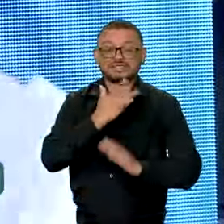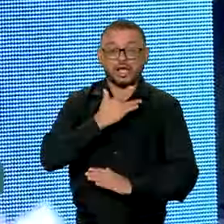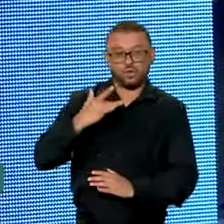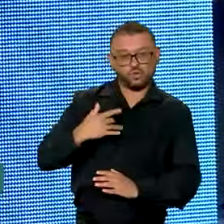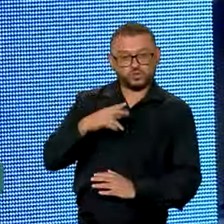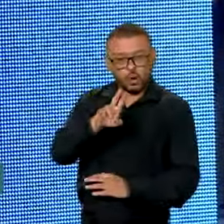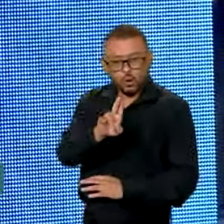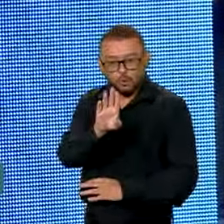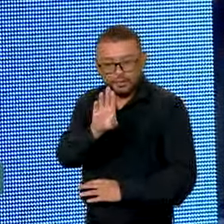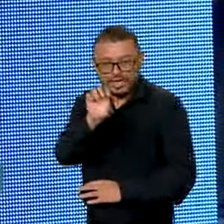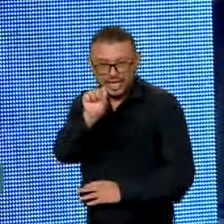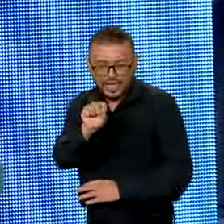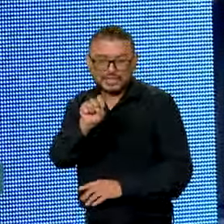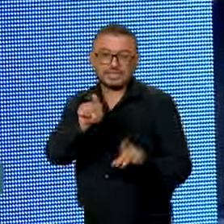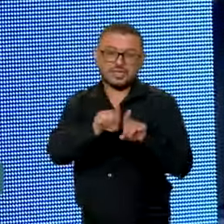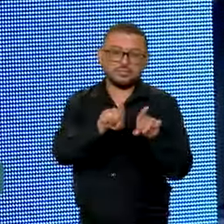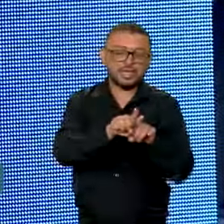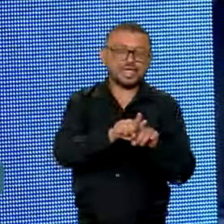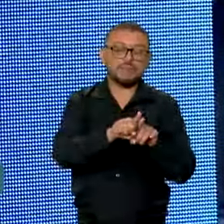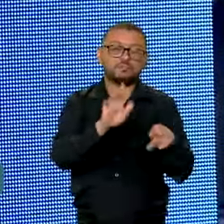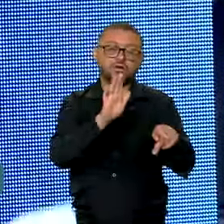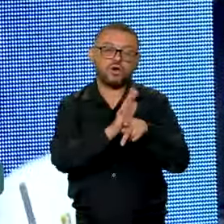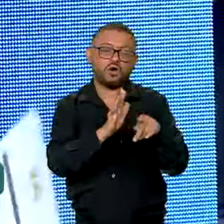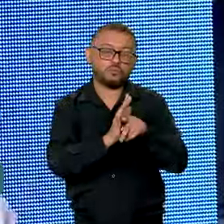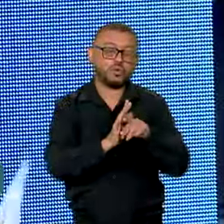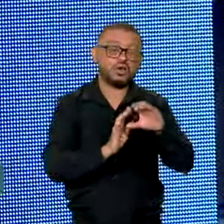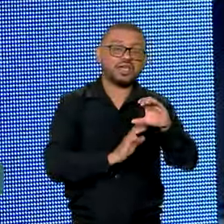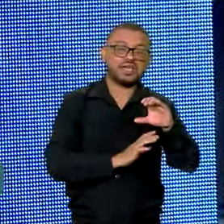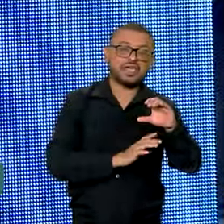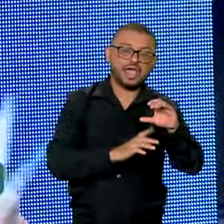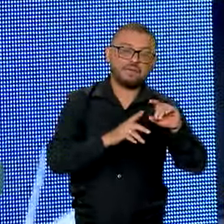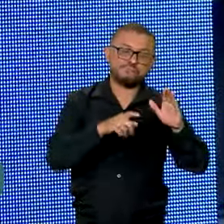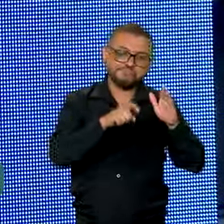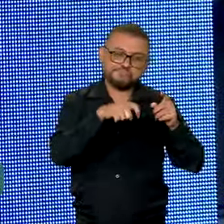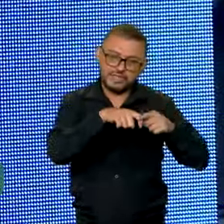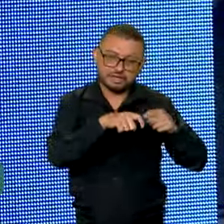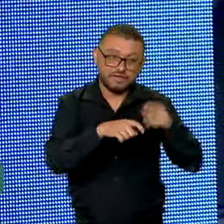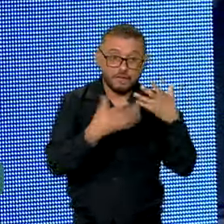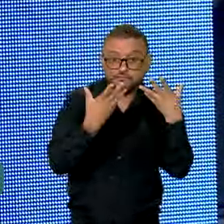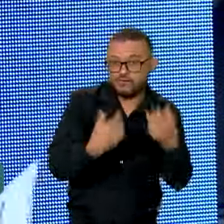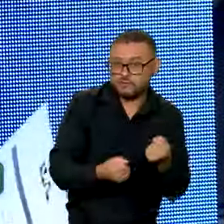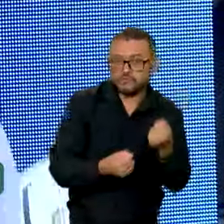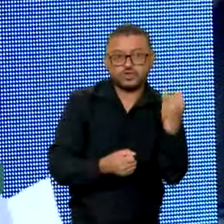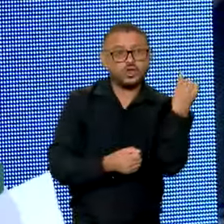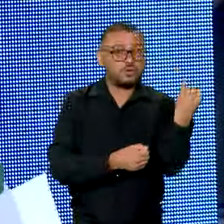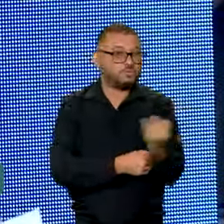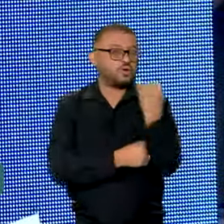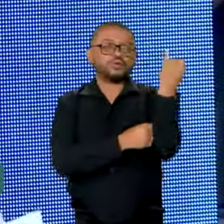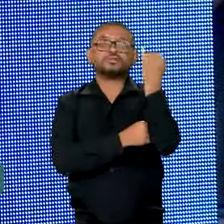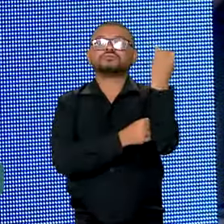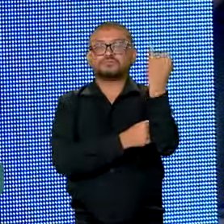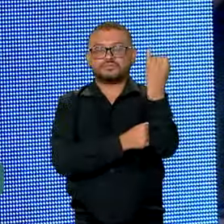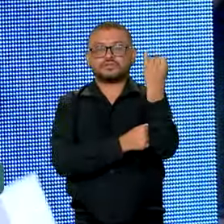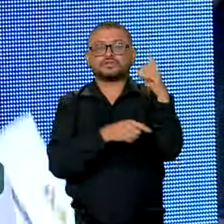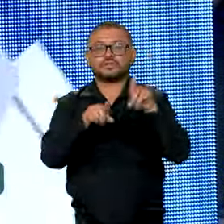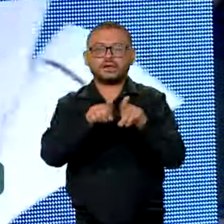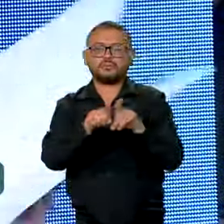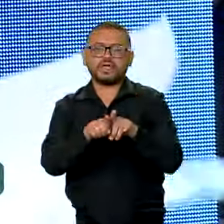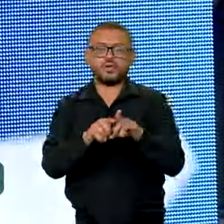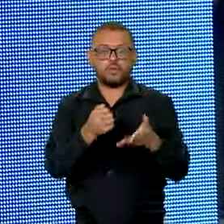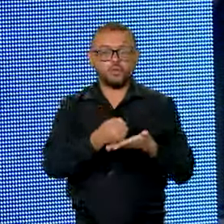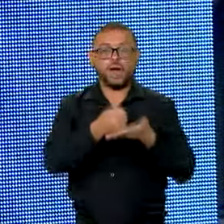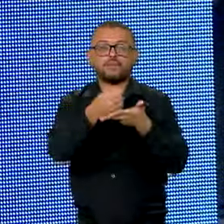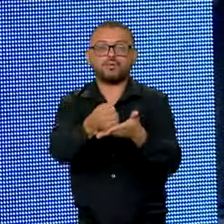saúde e a policlínica regional, elas são estruturas importantíssimas. Junto com ela, também, o